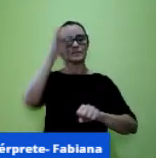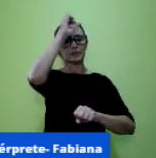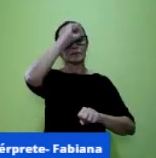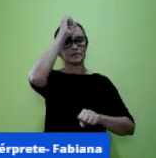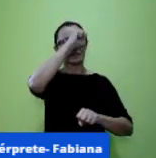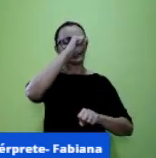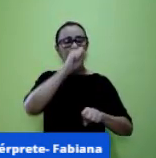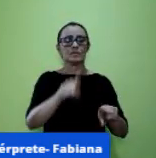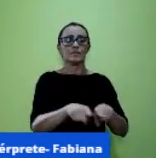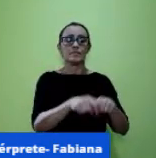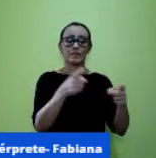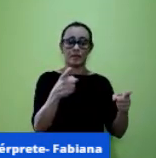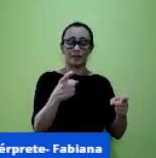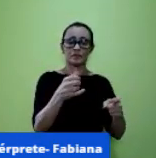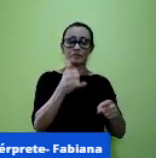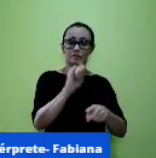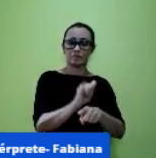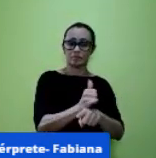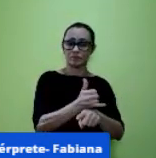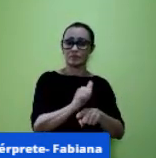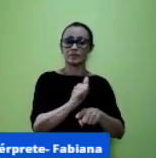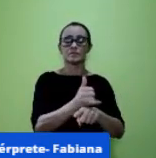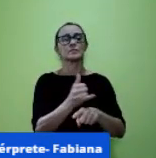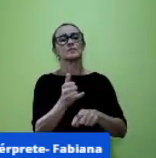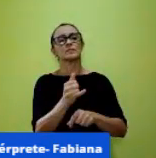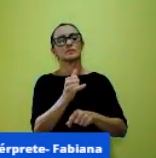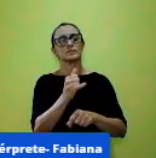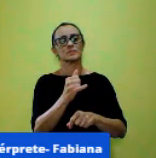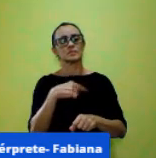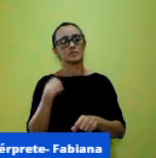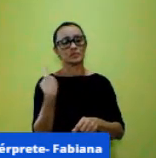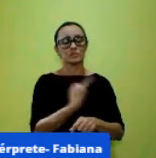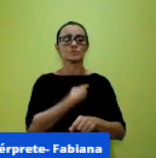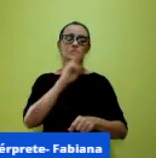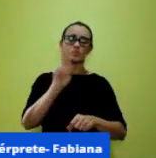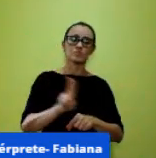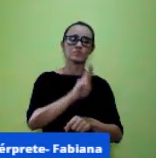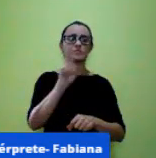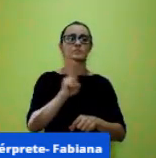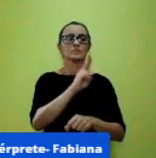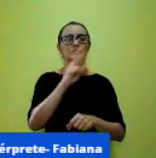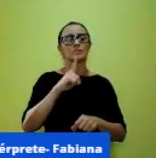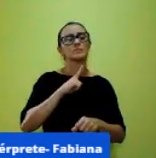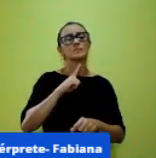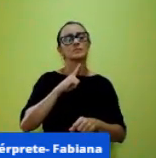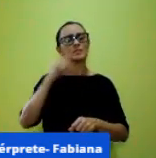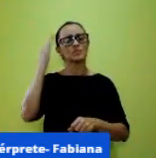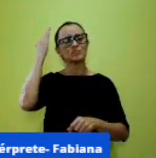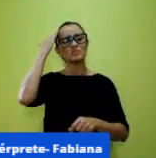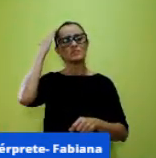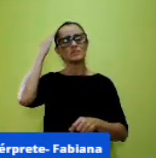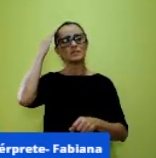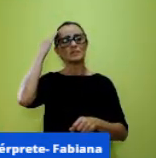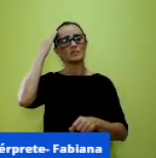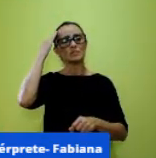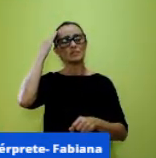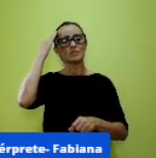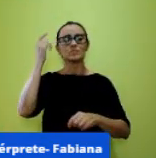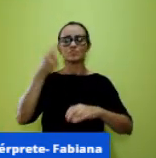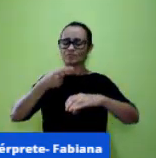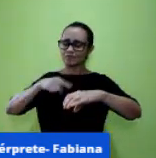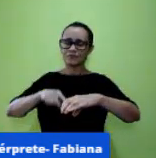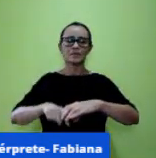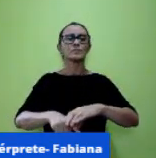ferramenta que nós iremos manusear e ter a compreensão da necessidade de se aprofundar